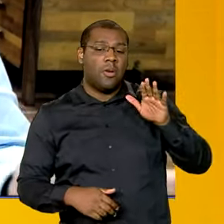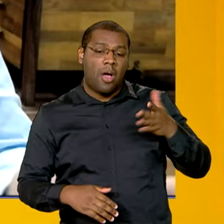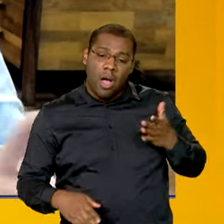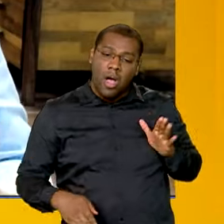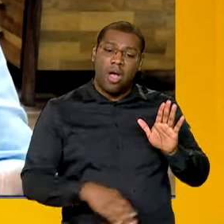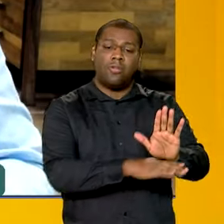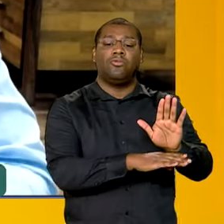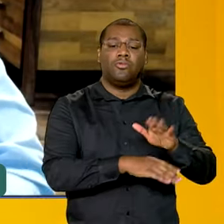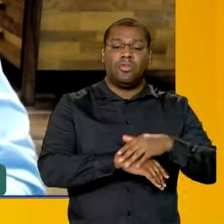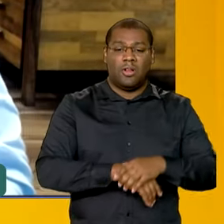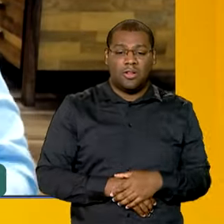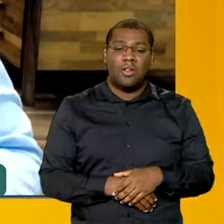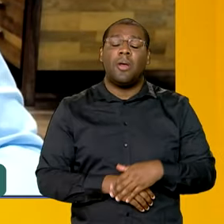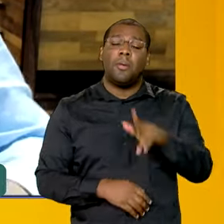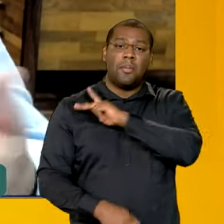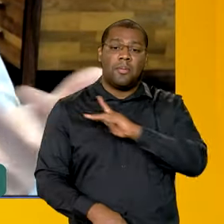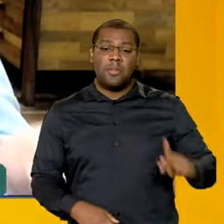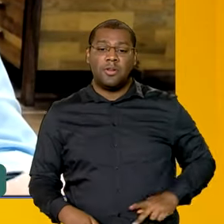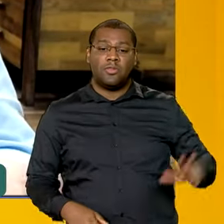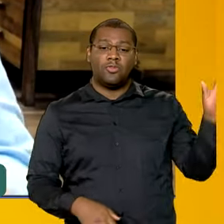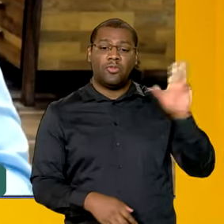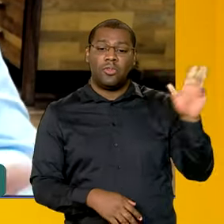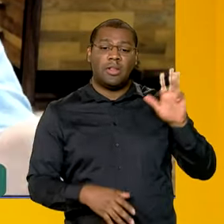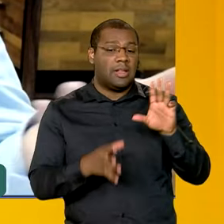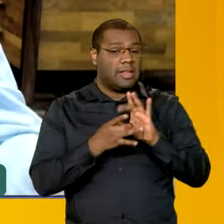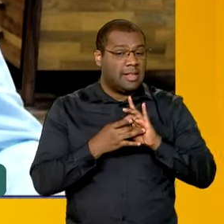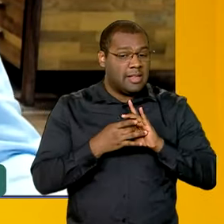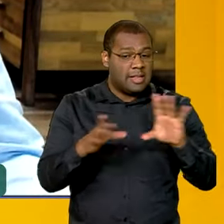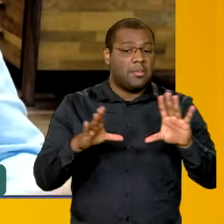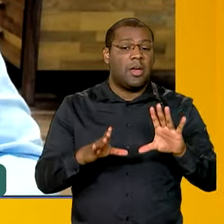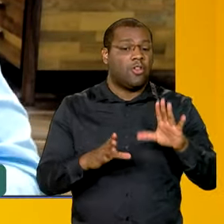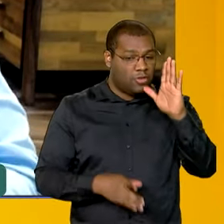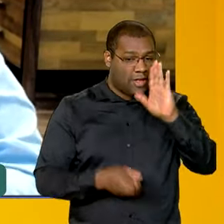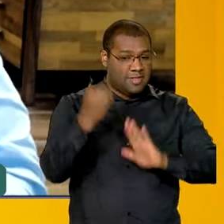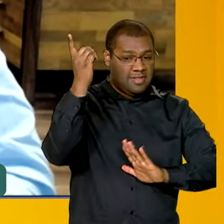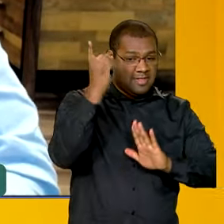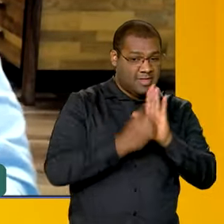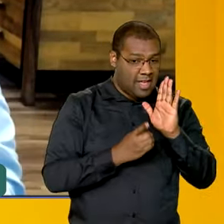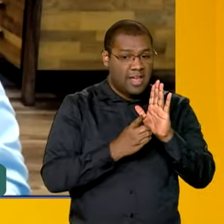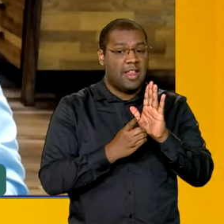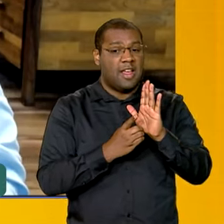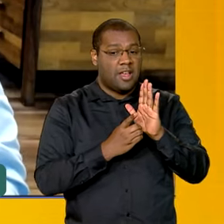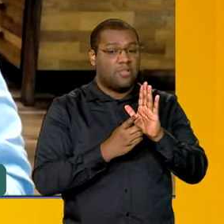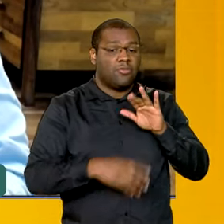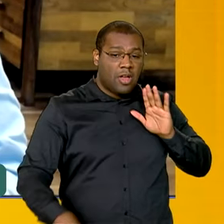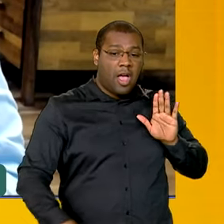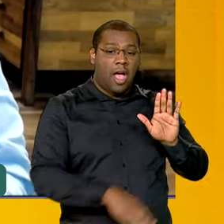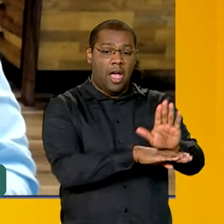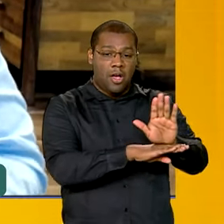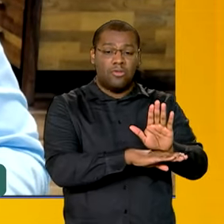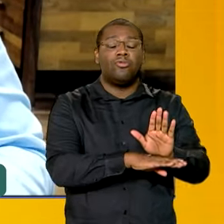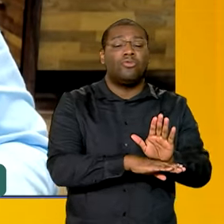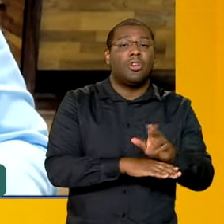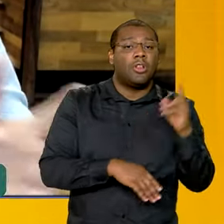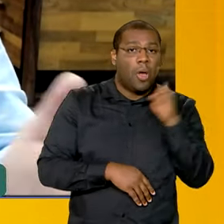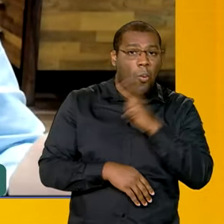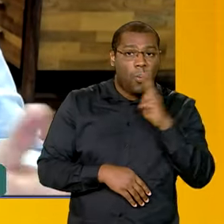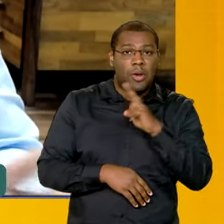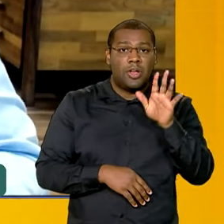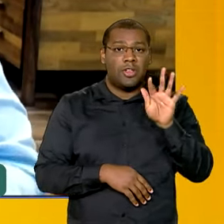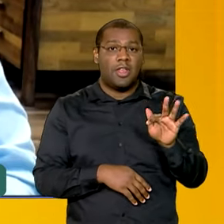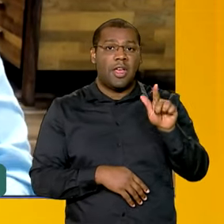tivemos que fazer um decreto do presidente Lula autorizando essa excepcionalidade no Fundo de Garantia. Então, são medidas